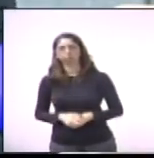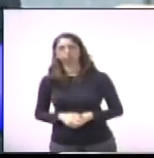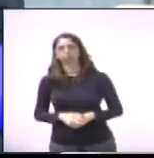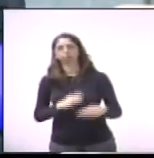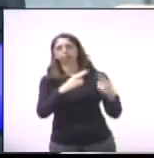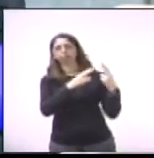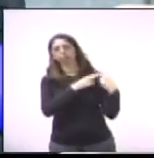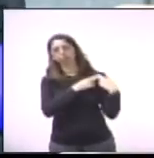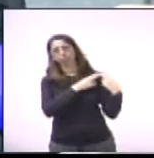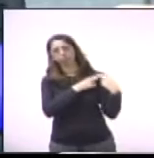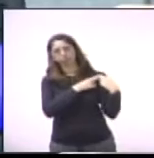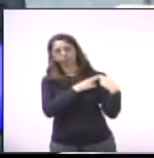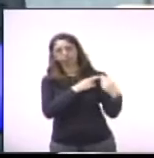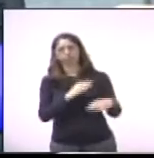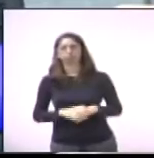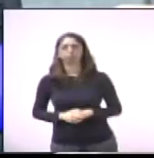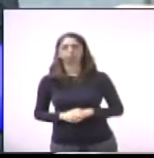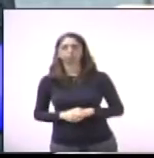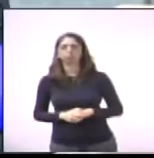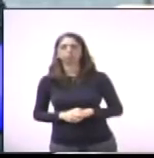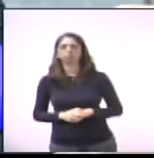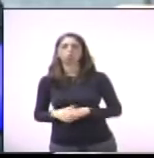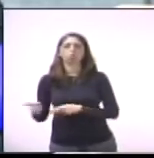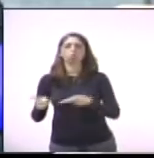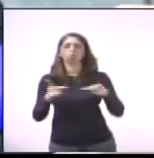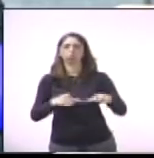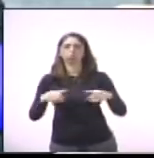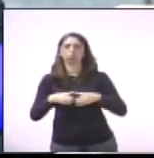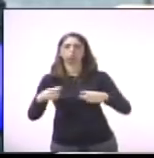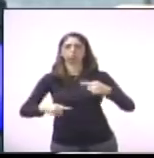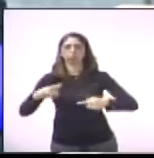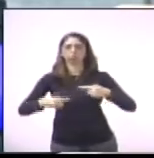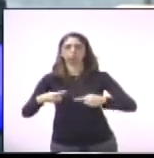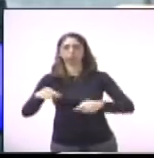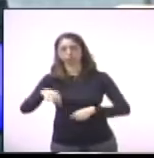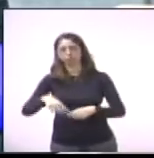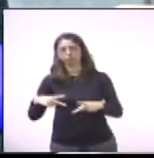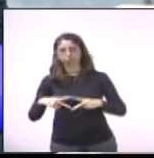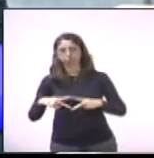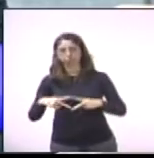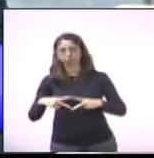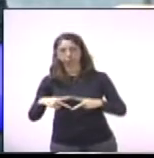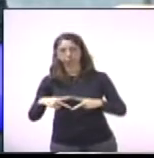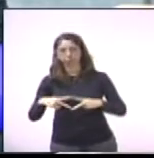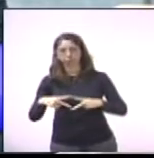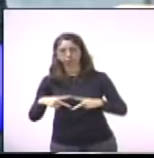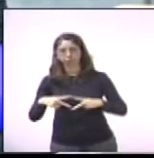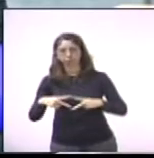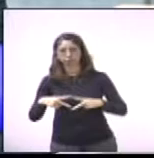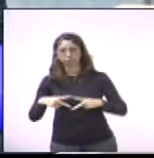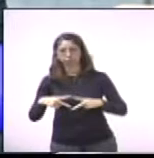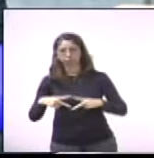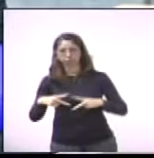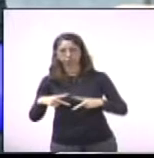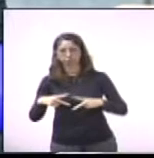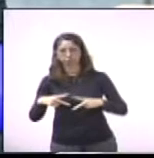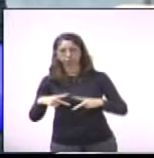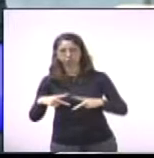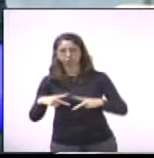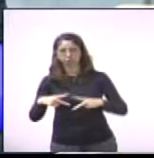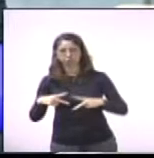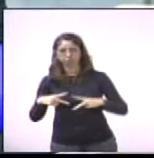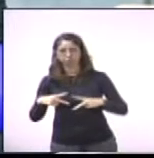responsável por vinda de partido político para Paulínia. ele sempre tinha um conselho, ele sempre tinha uma